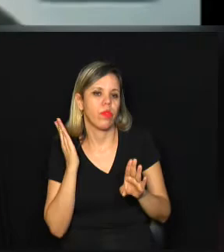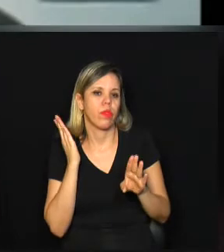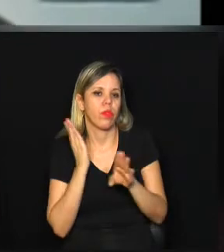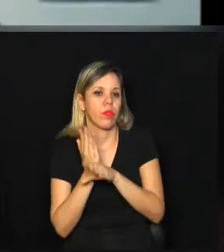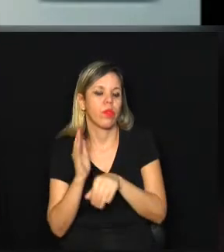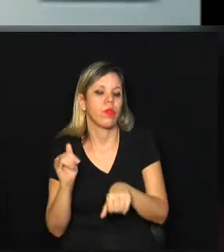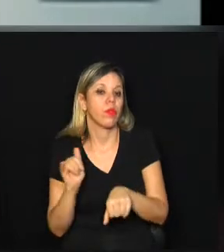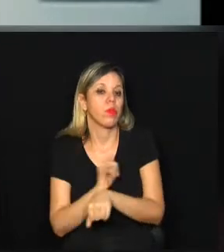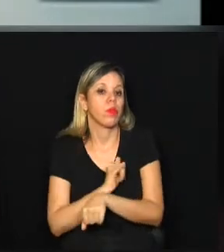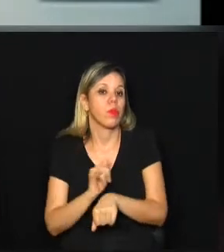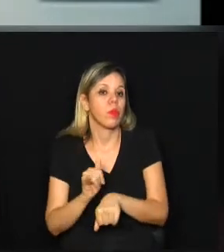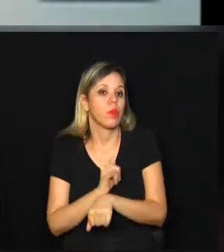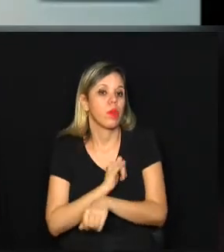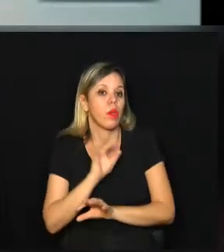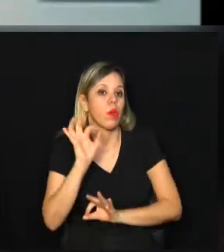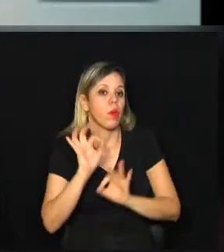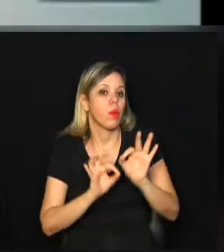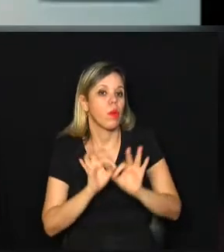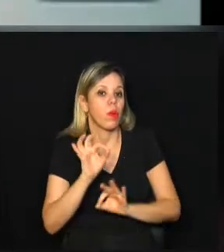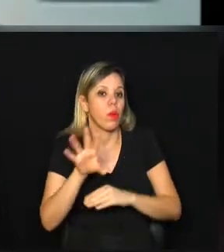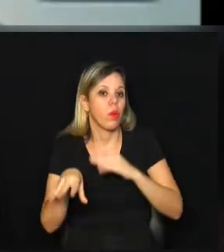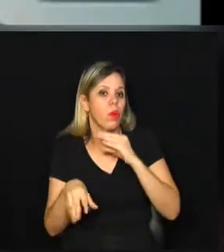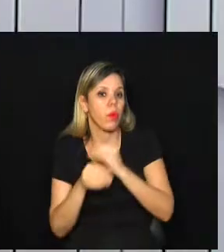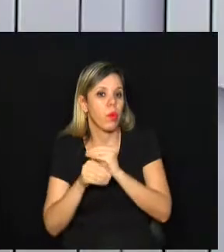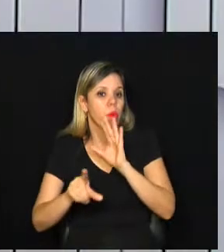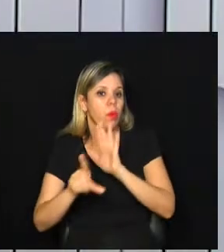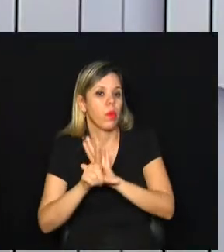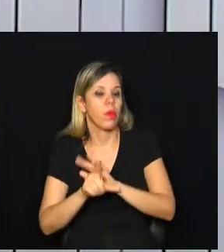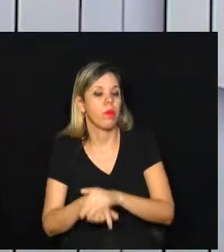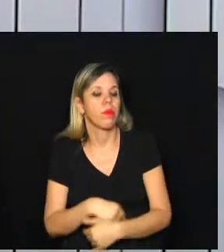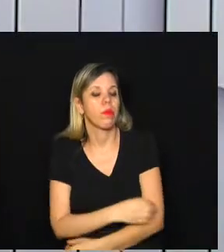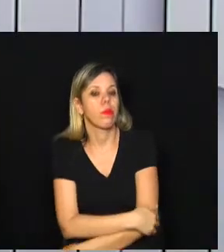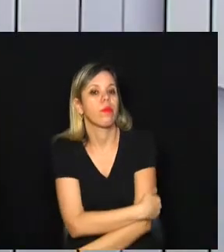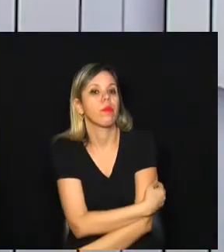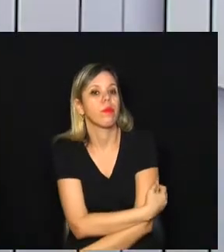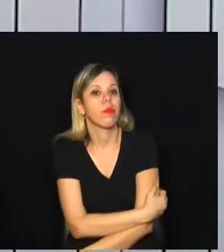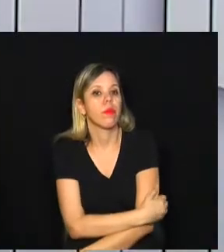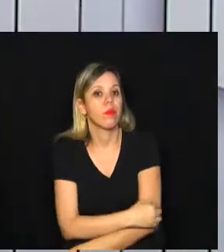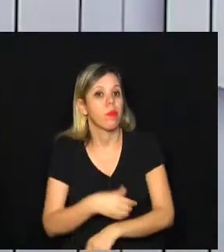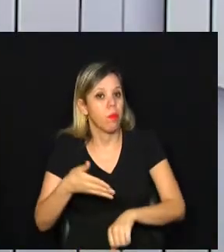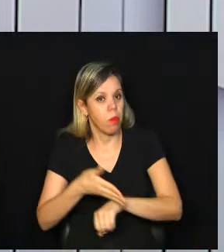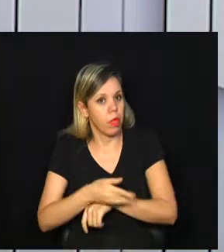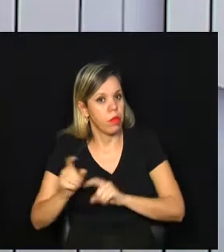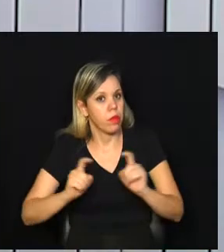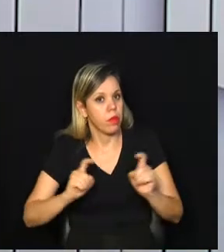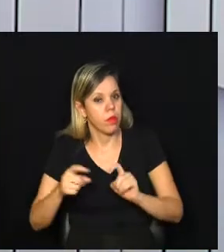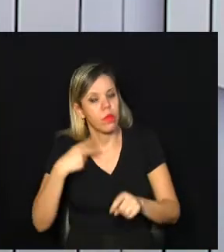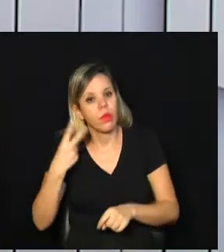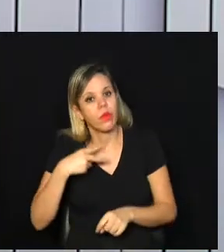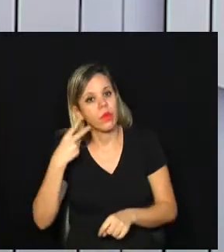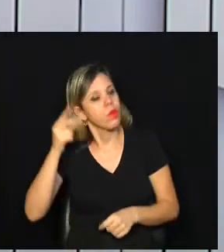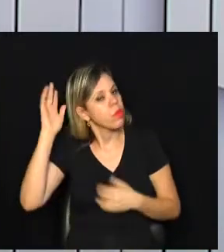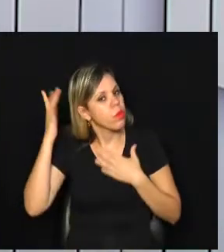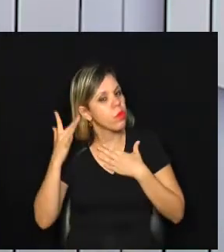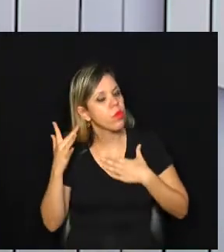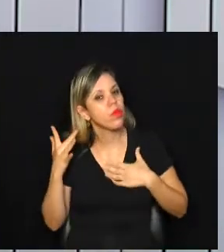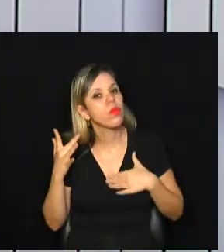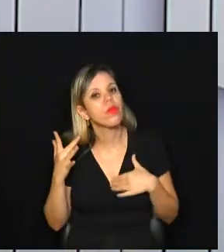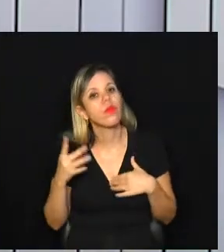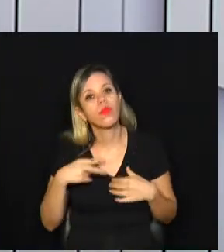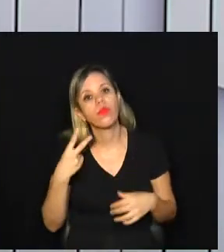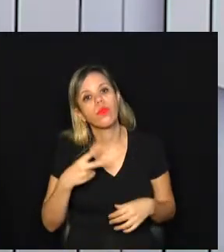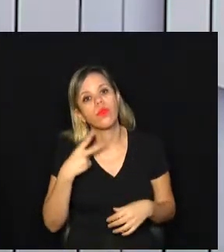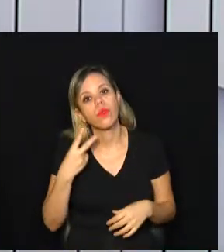para a regulamentação e implementação da lei. Também participaram da reunião a vereadora Guida Calisto e o